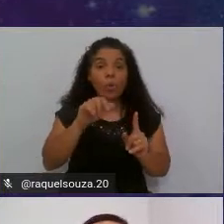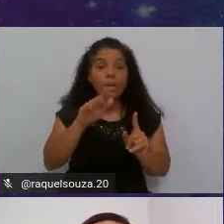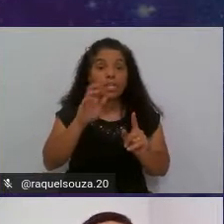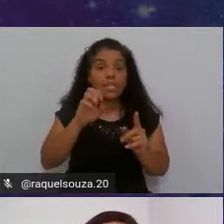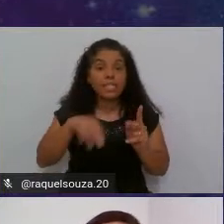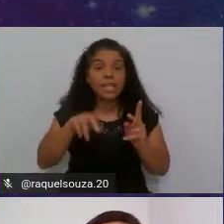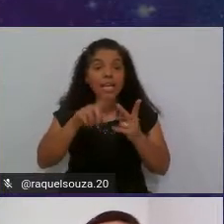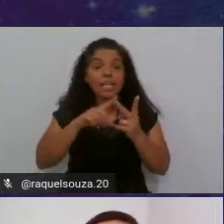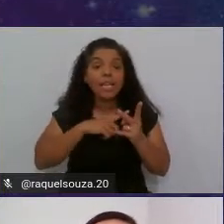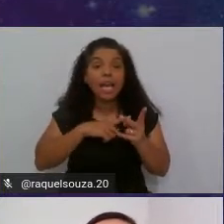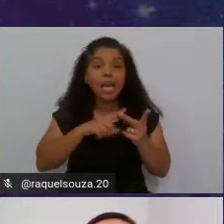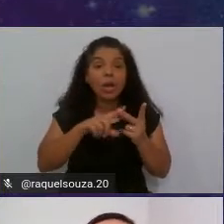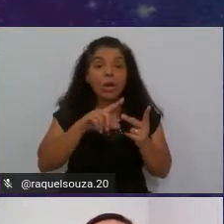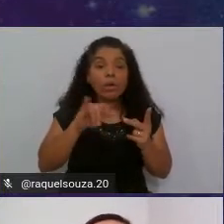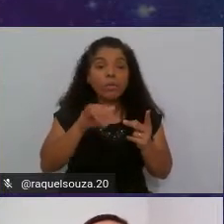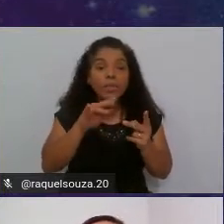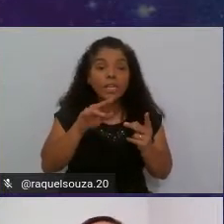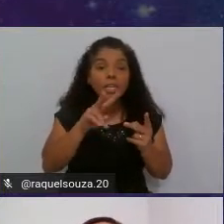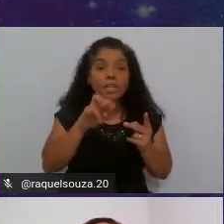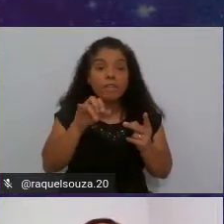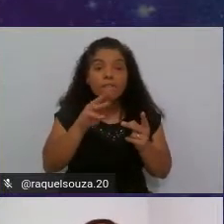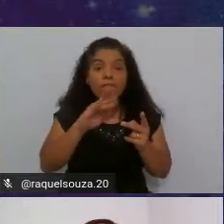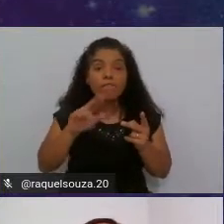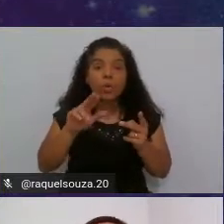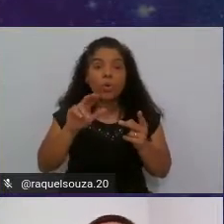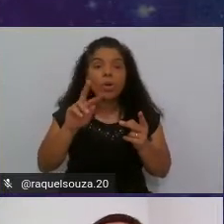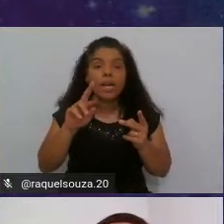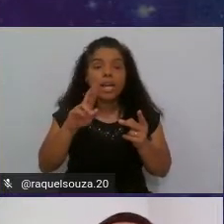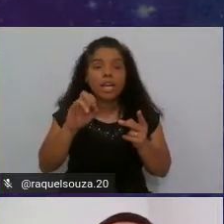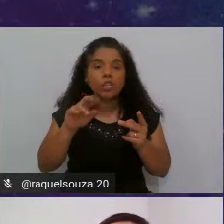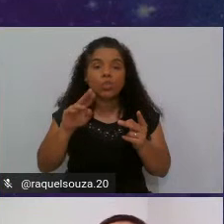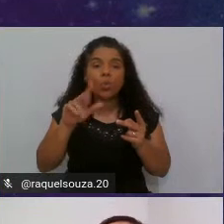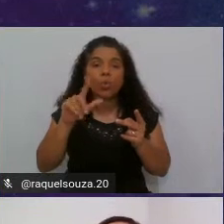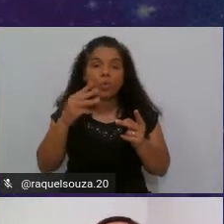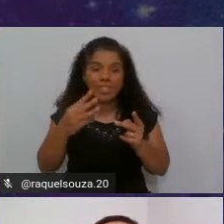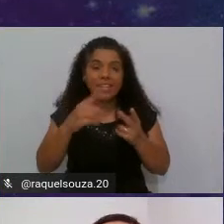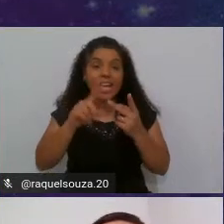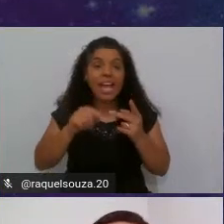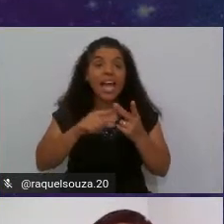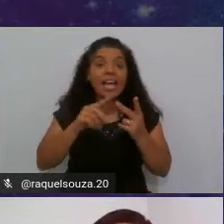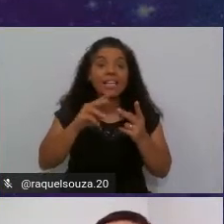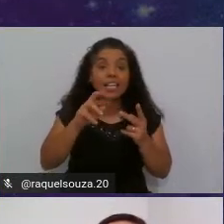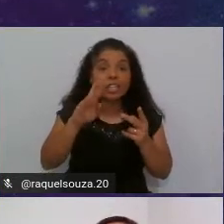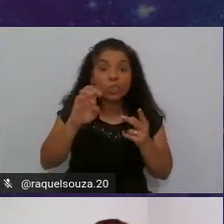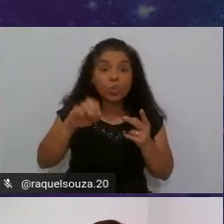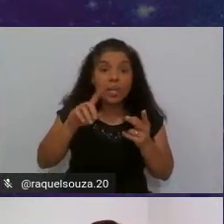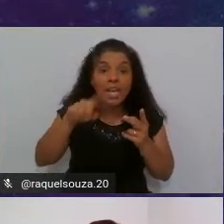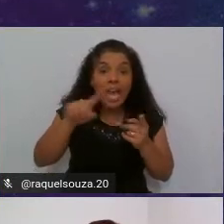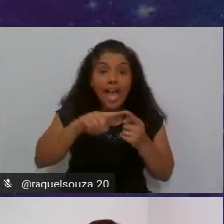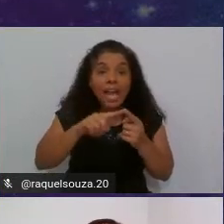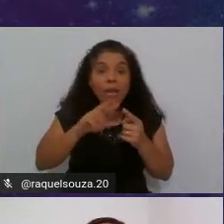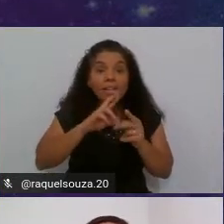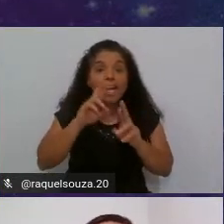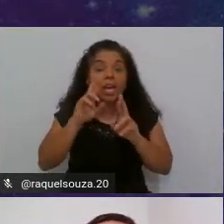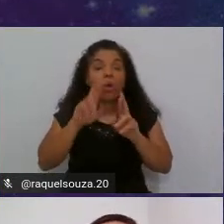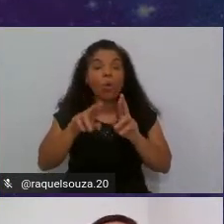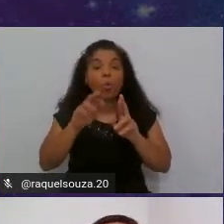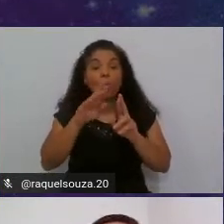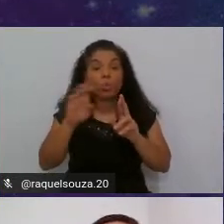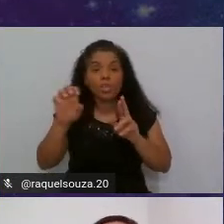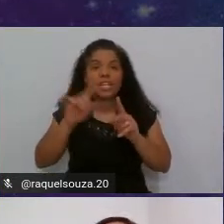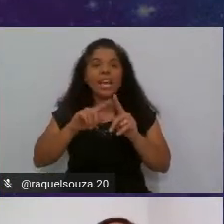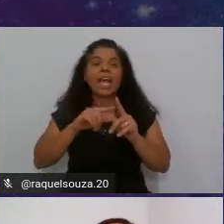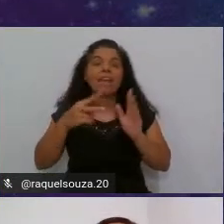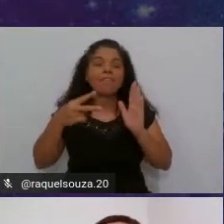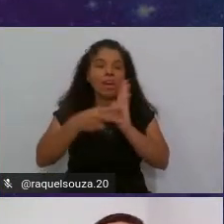ViewResult3 o ViewResult3 como eu falei para vocês é apenas um validador de resultados e